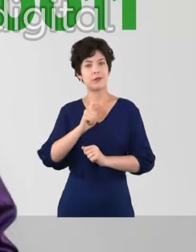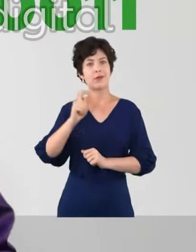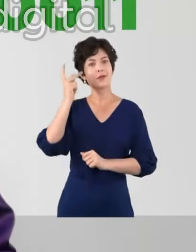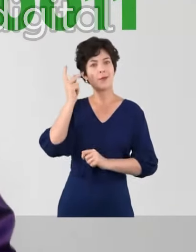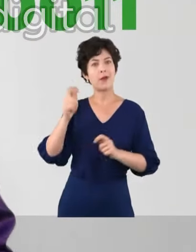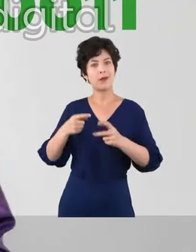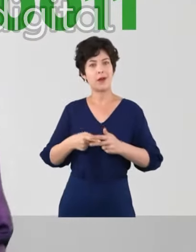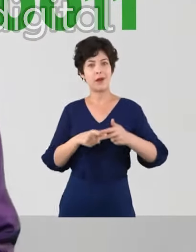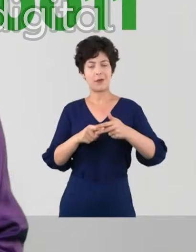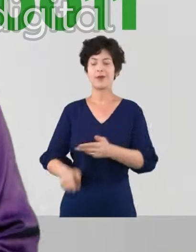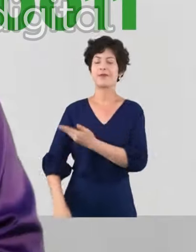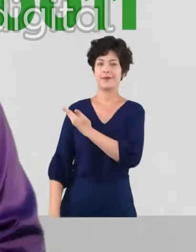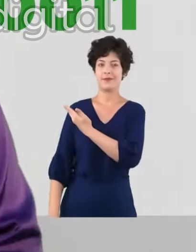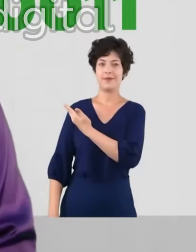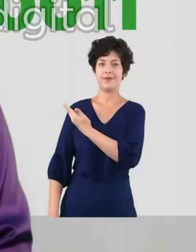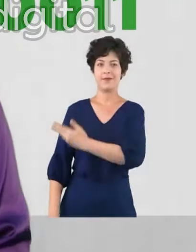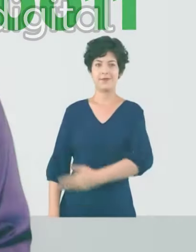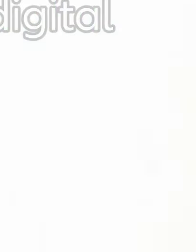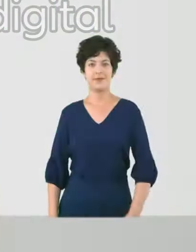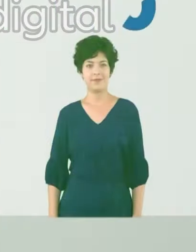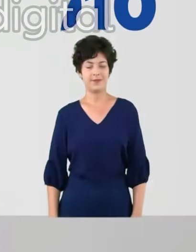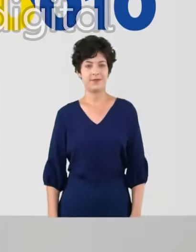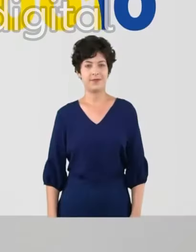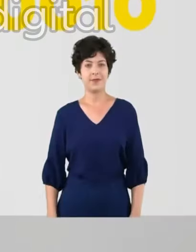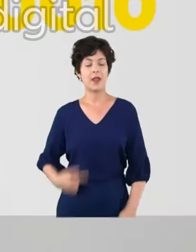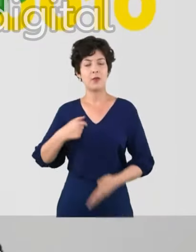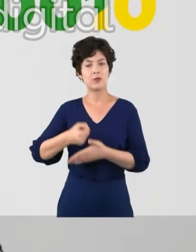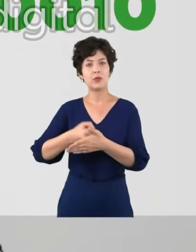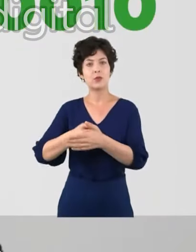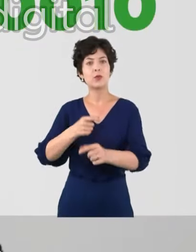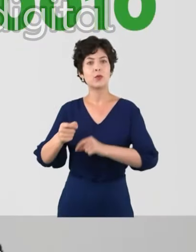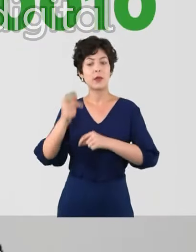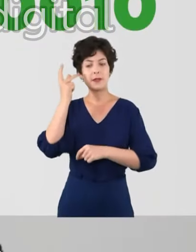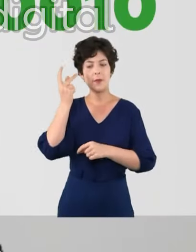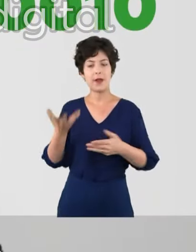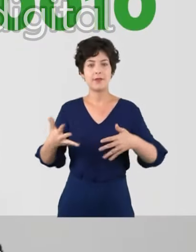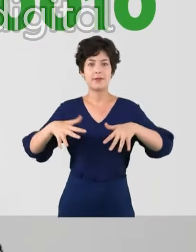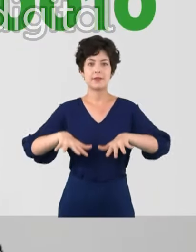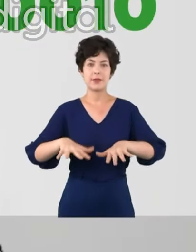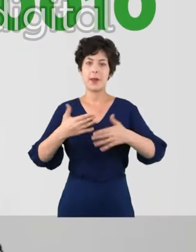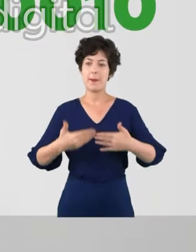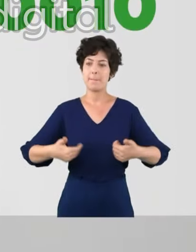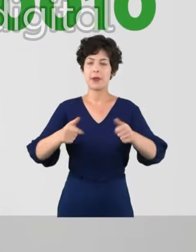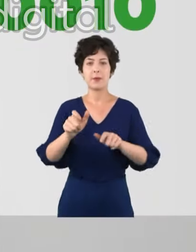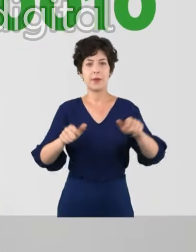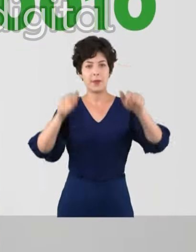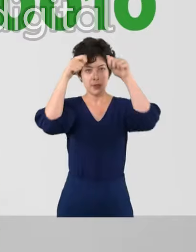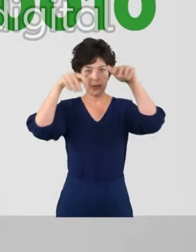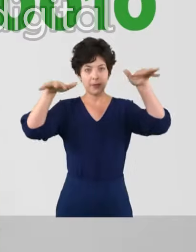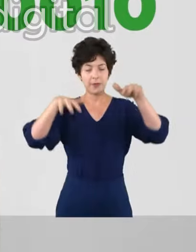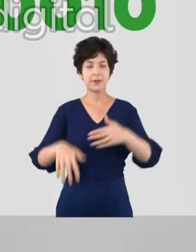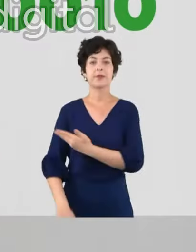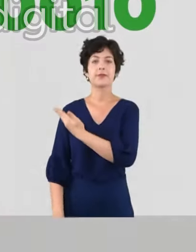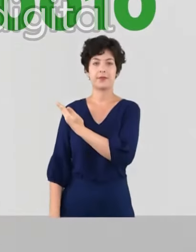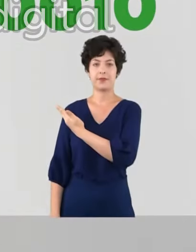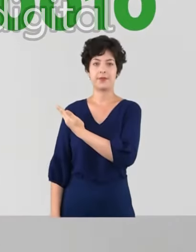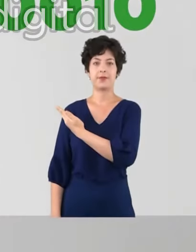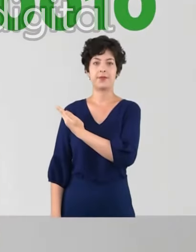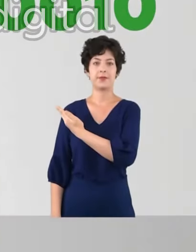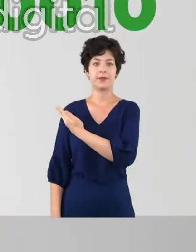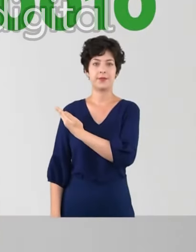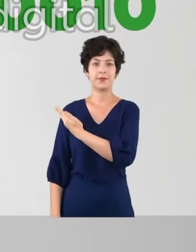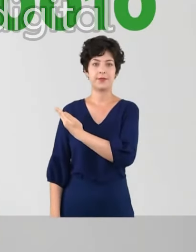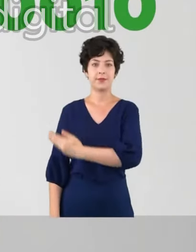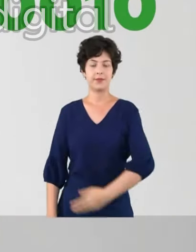Nunes, São Paulo tem jeito, tem Joyce. 20-0-11. Sou a Simone Ganem. Luto por uma São Paulo mais inclusiva e melhor para os autistas. Meu nome é Simone